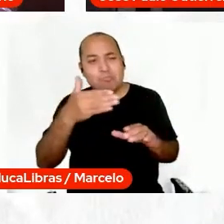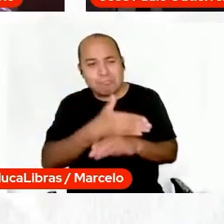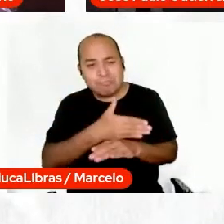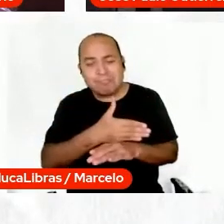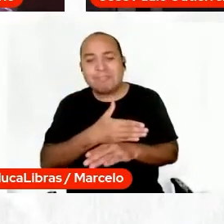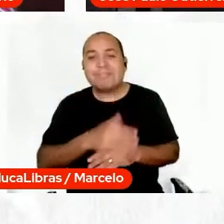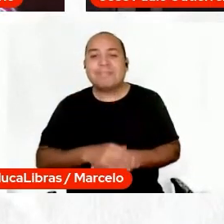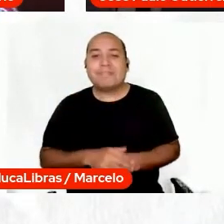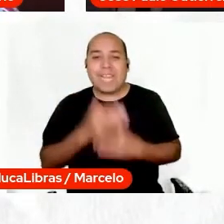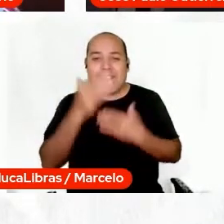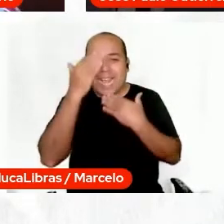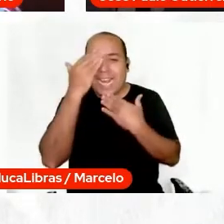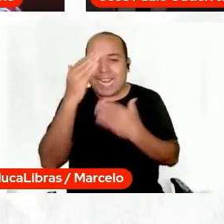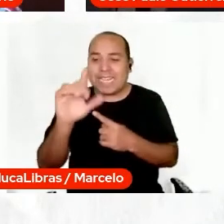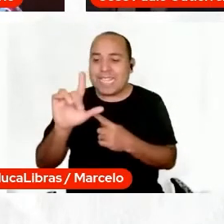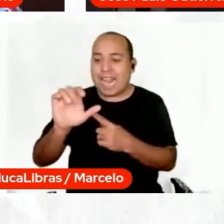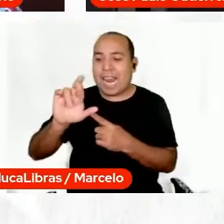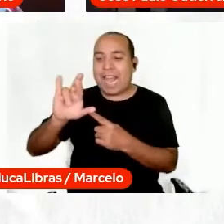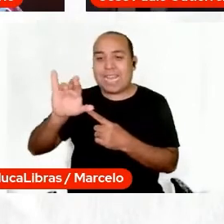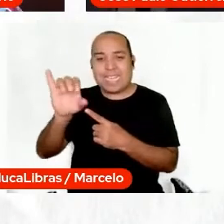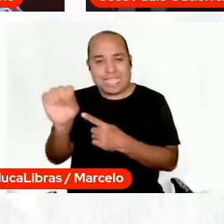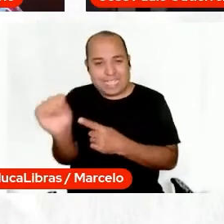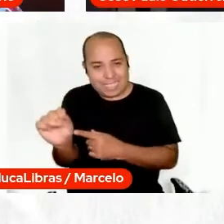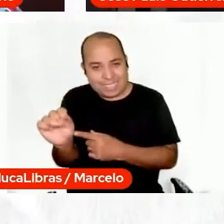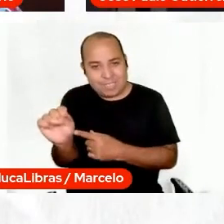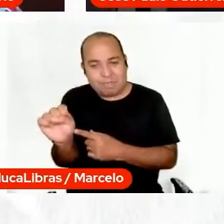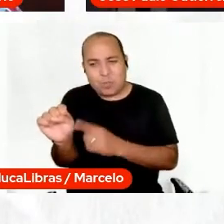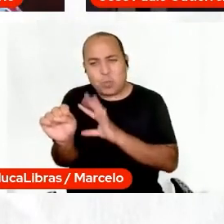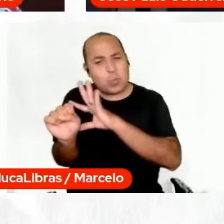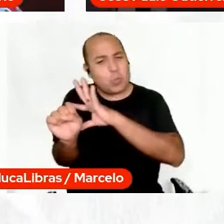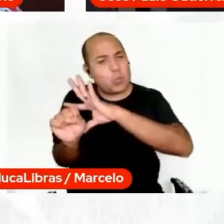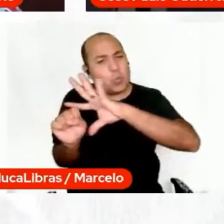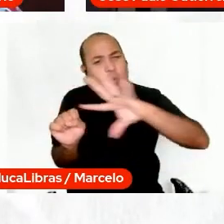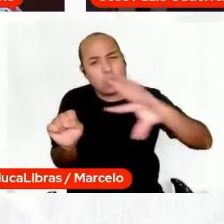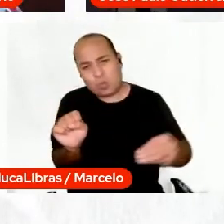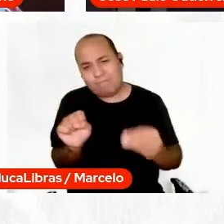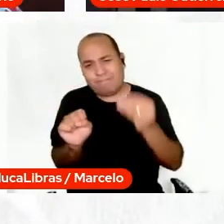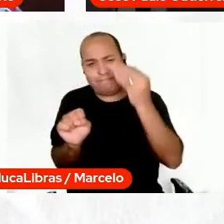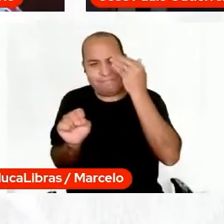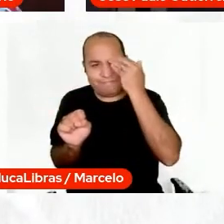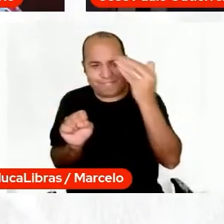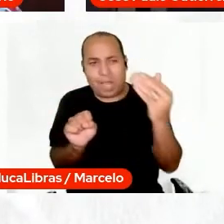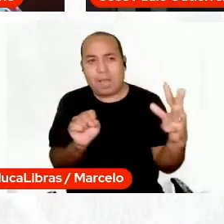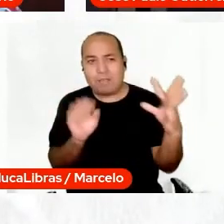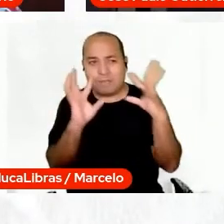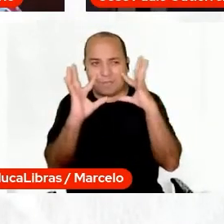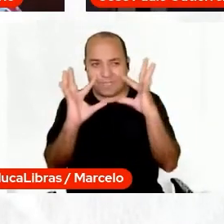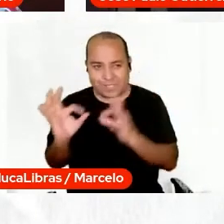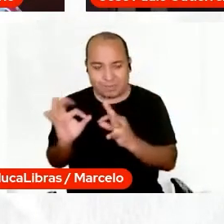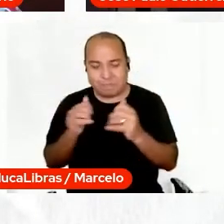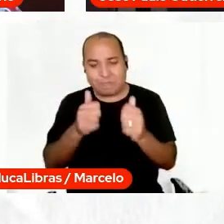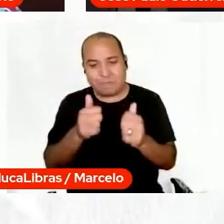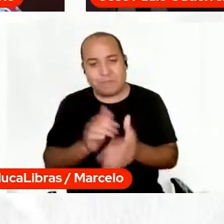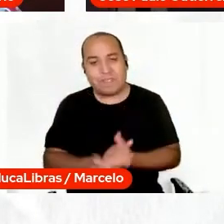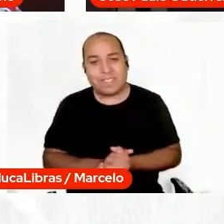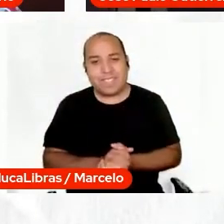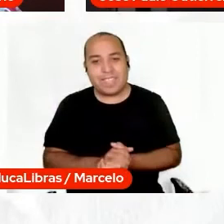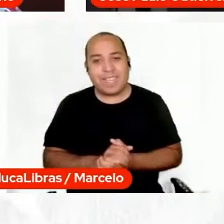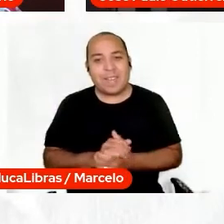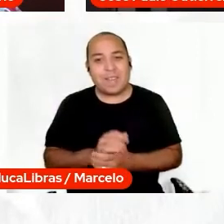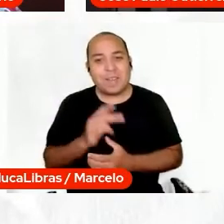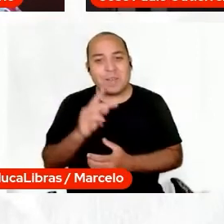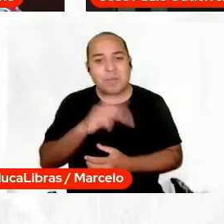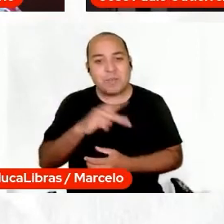agradecer a Larissa, todos e todas e todos que estão, e acho que a fala do professor Regisson